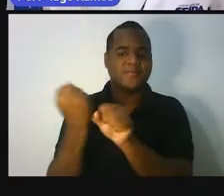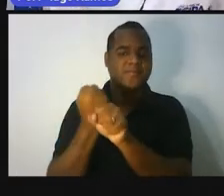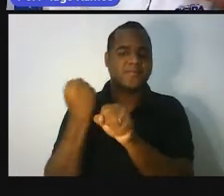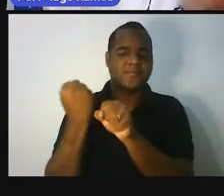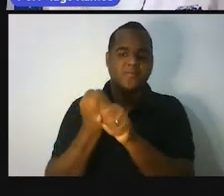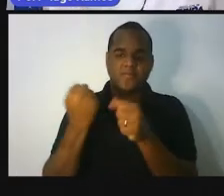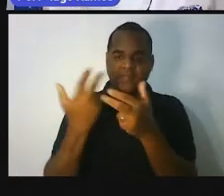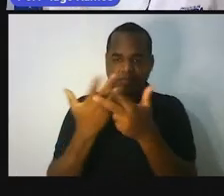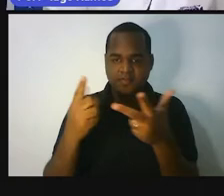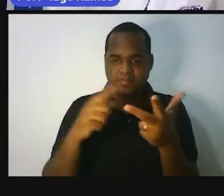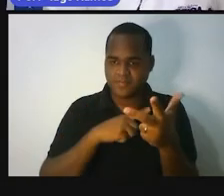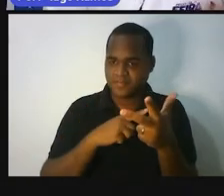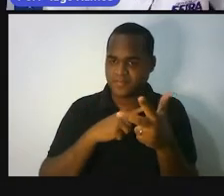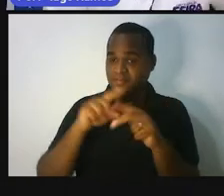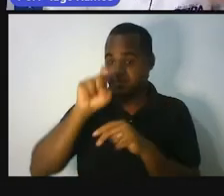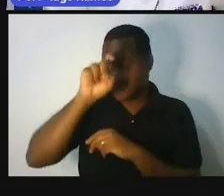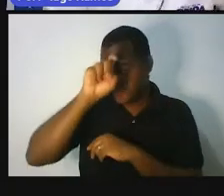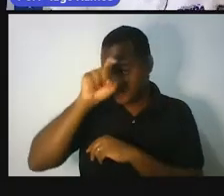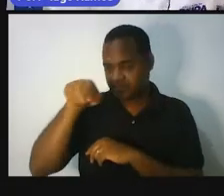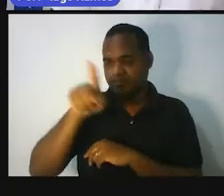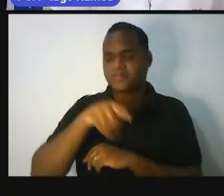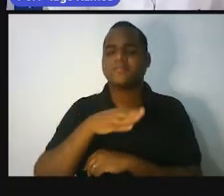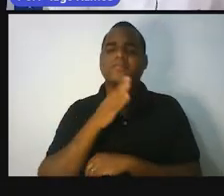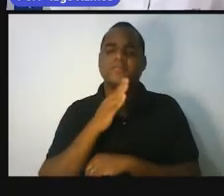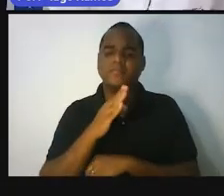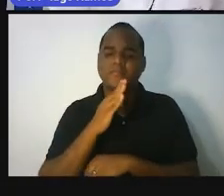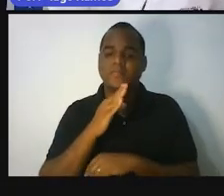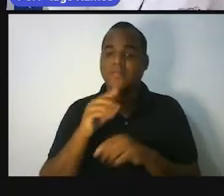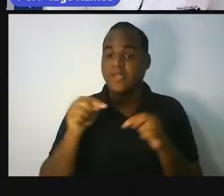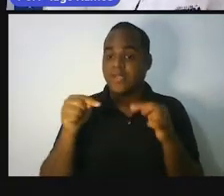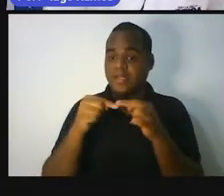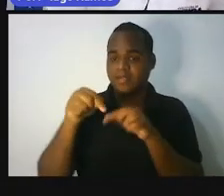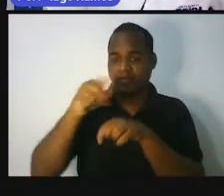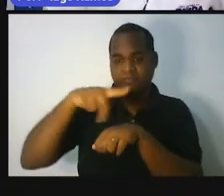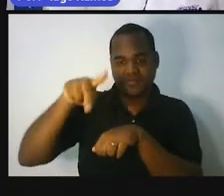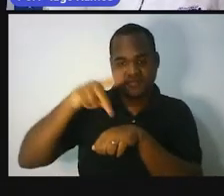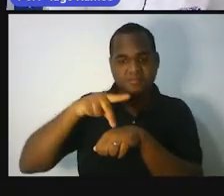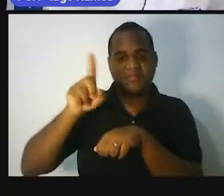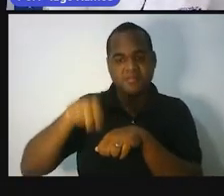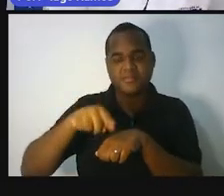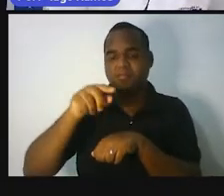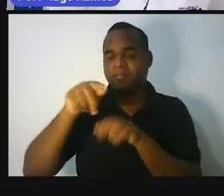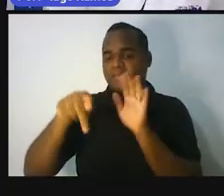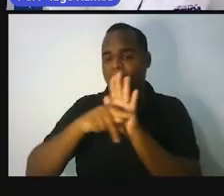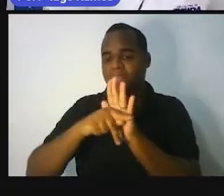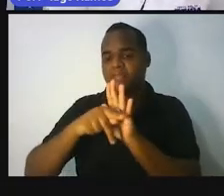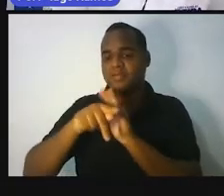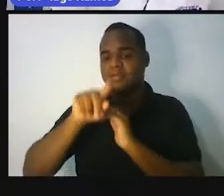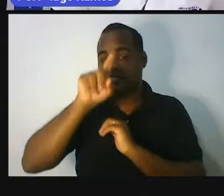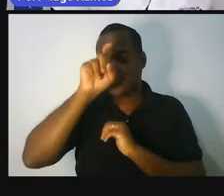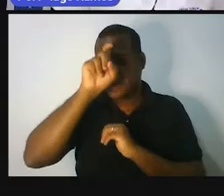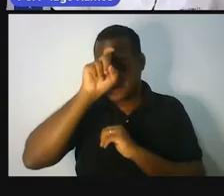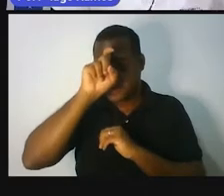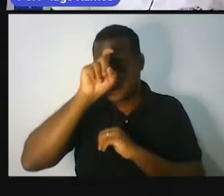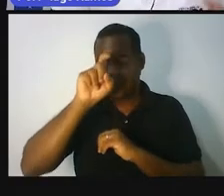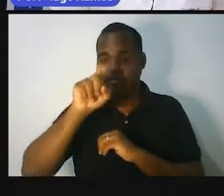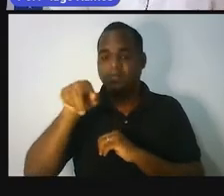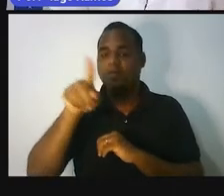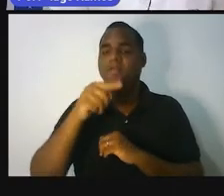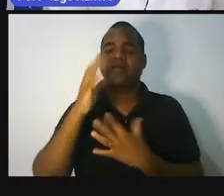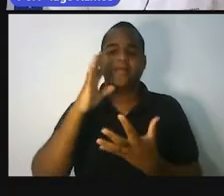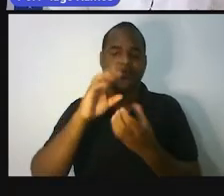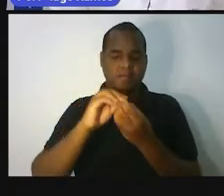que os egípcios, que é um país africano, conseguia lidar com a matemática de uma maneira